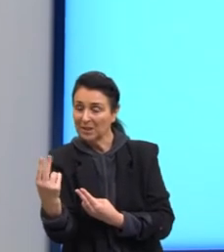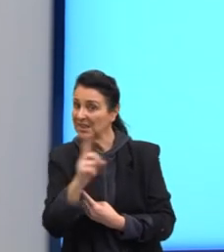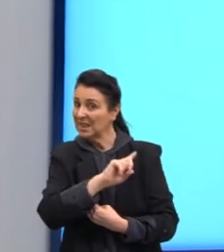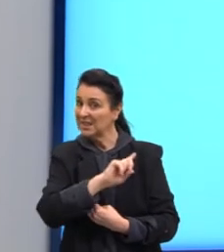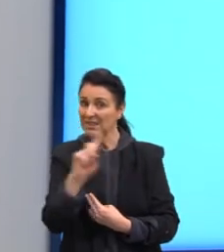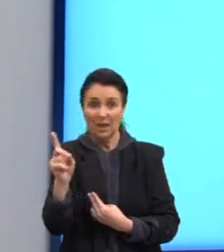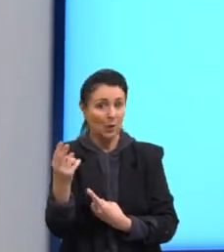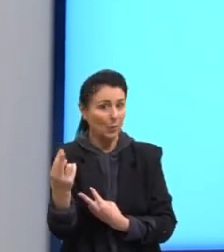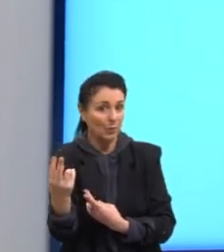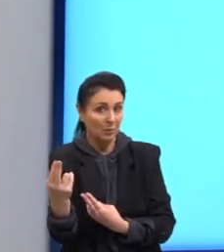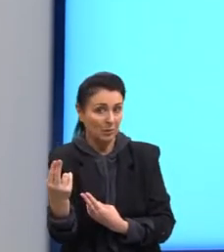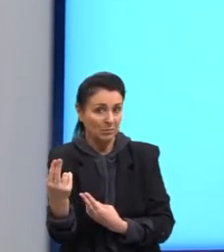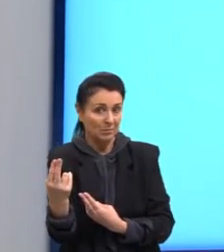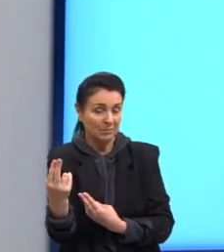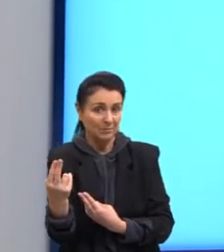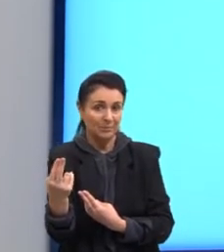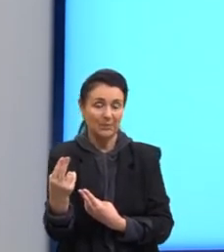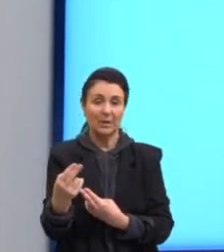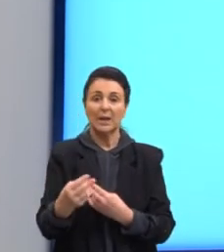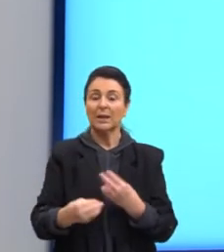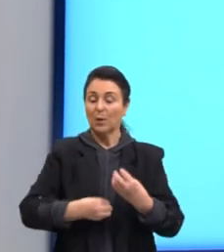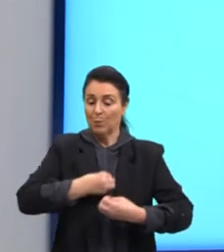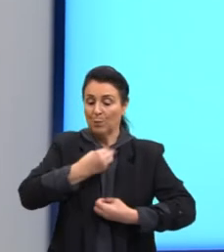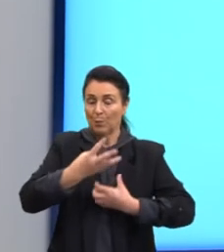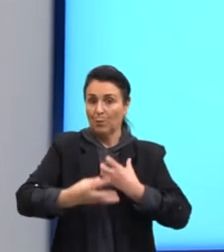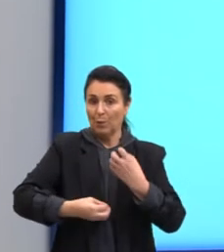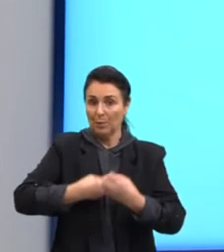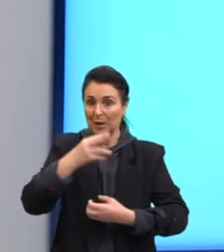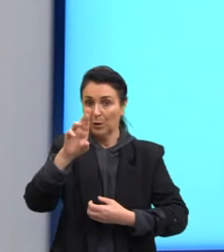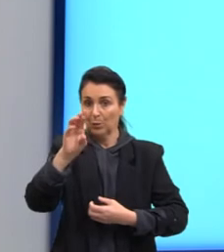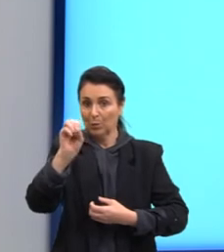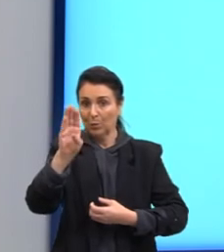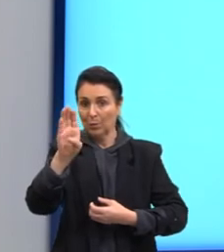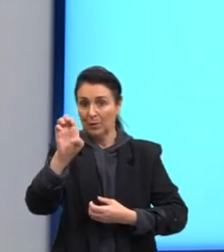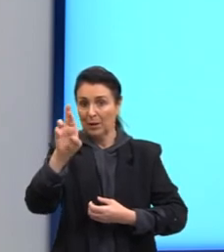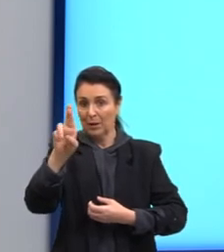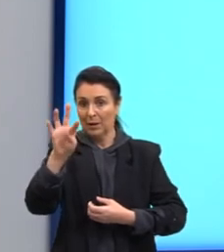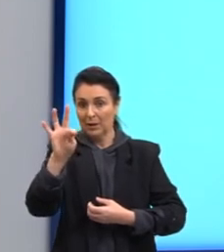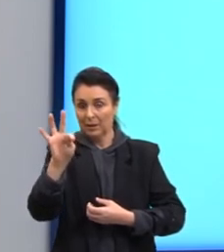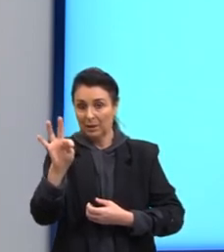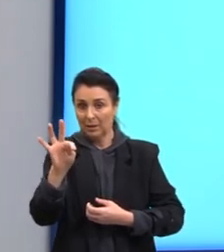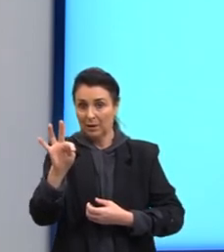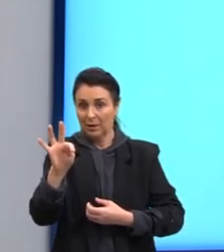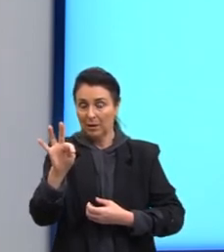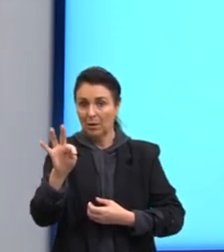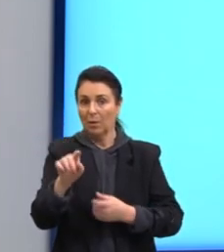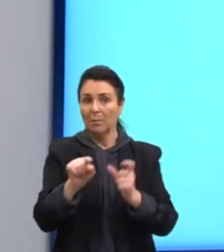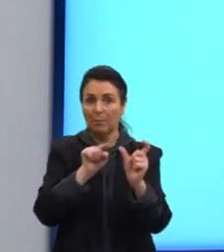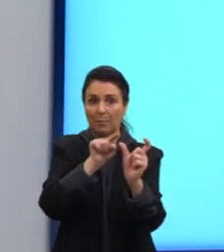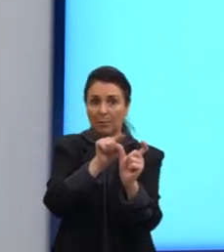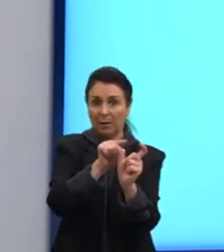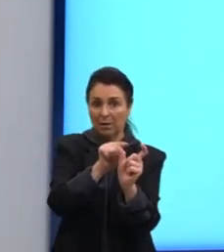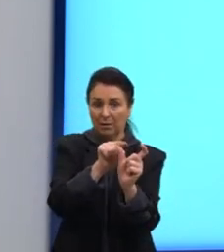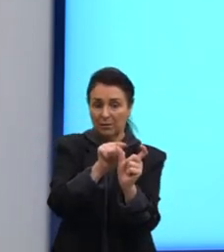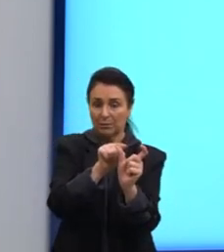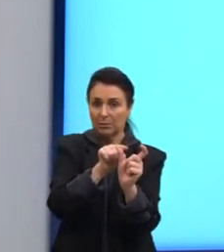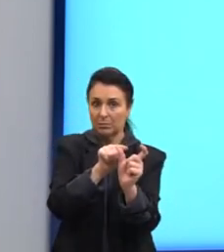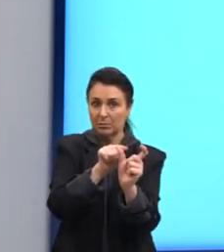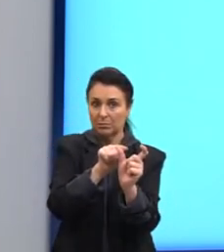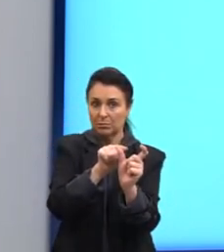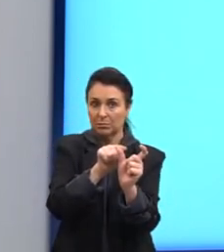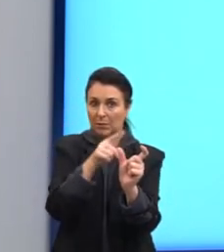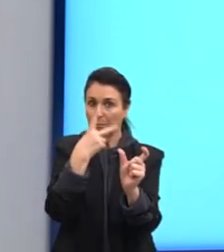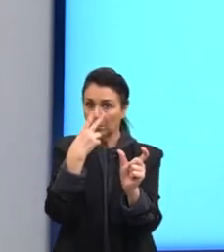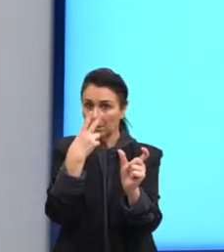Então, assim, no poema de Robert Frost, as palavras fault. Fault. Fault é uma palavra muito